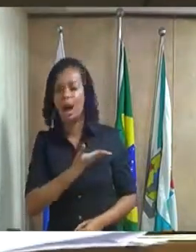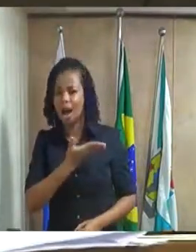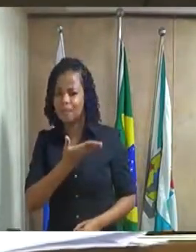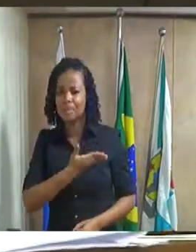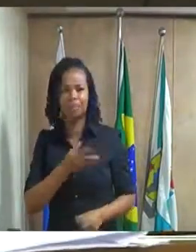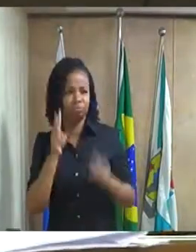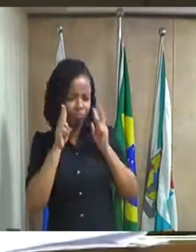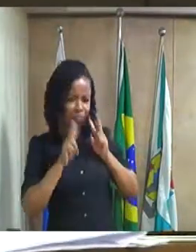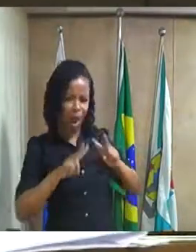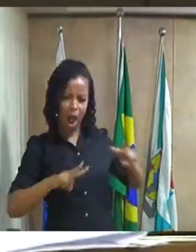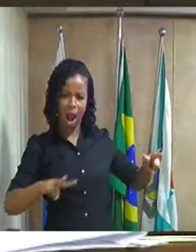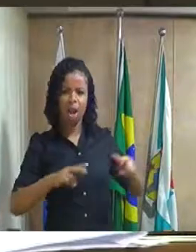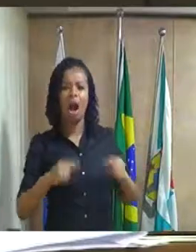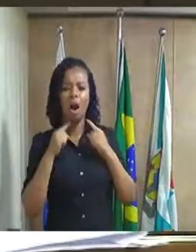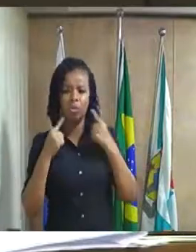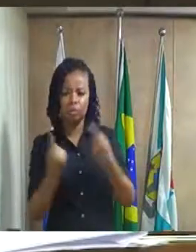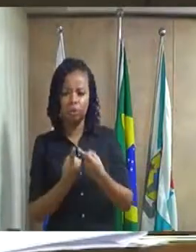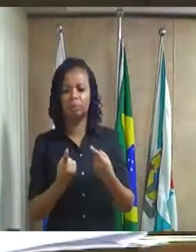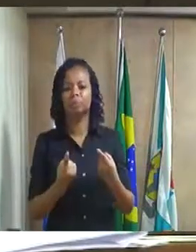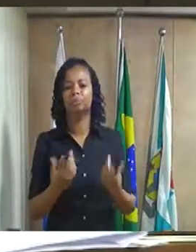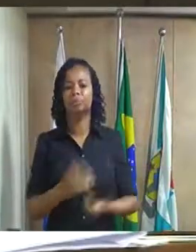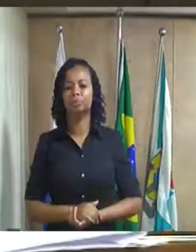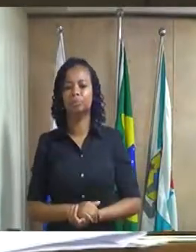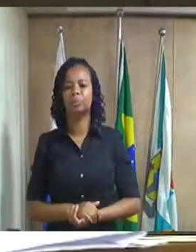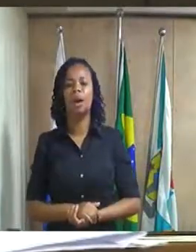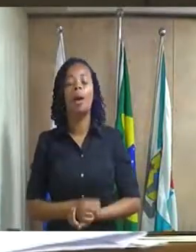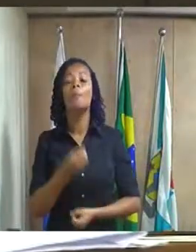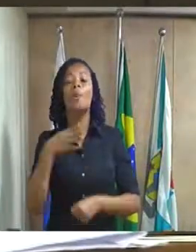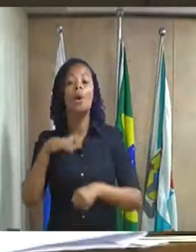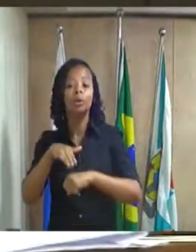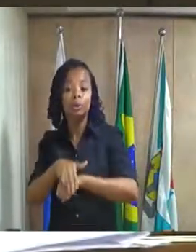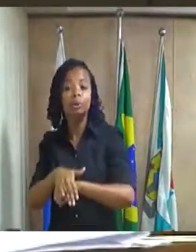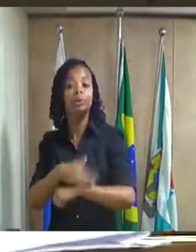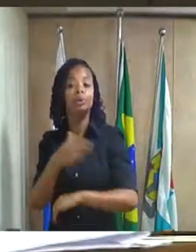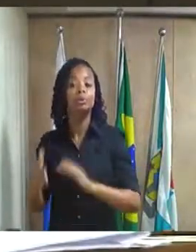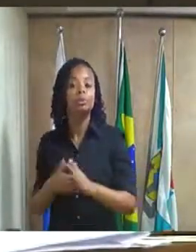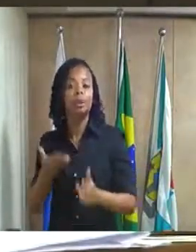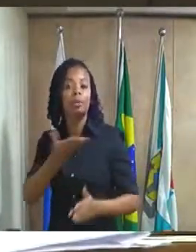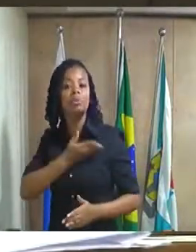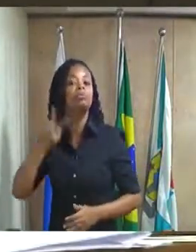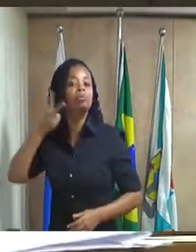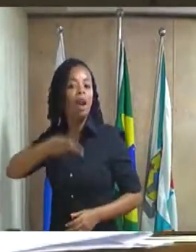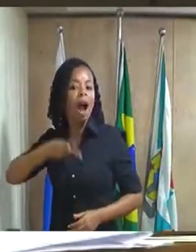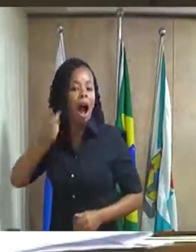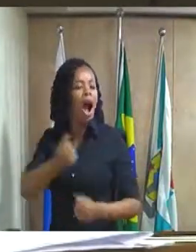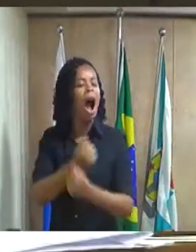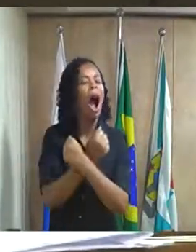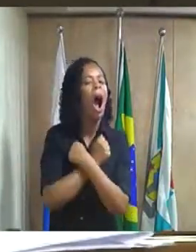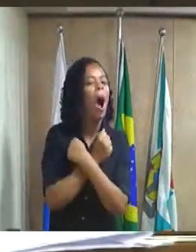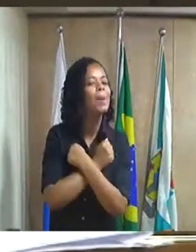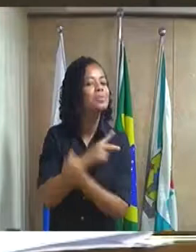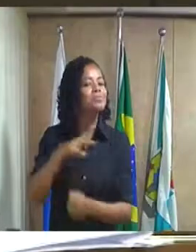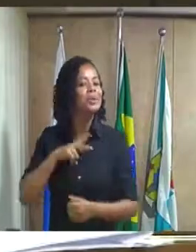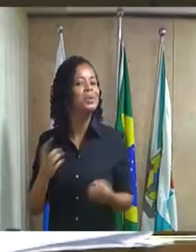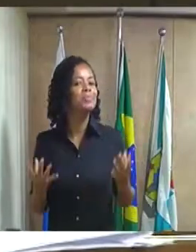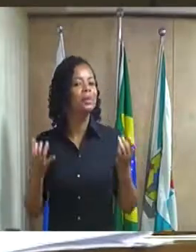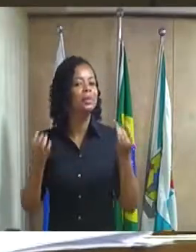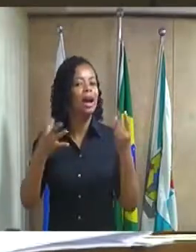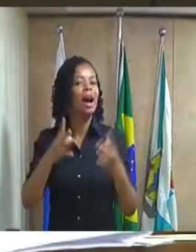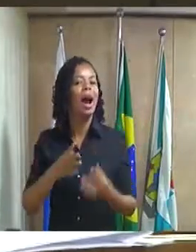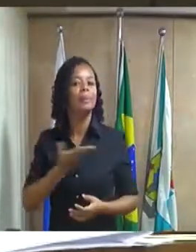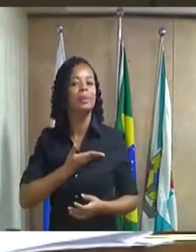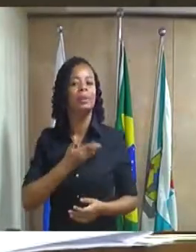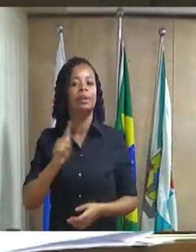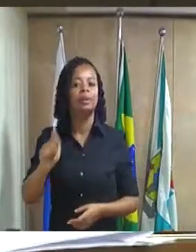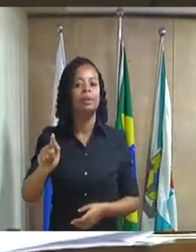assistem a essa sessão, boa noite meus amigos vereadores, um abraço especial a meu amigo Guilherme,